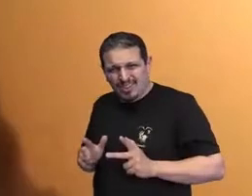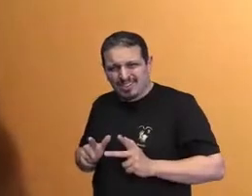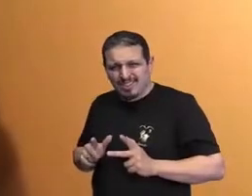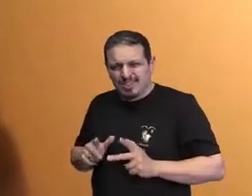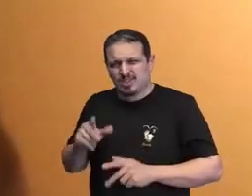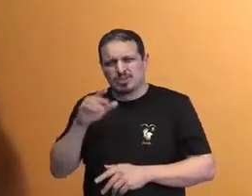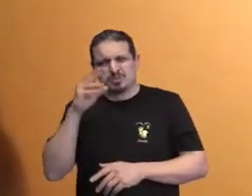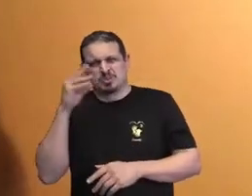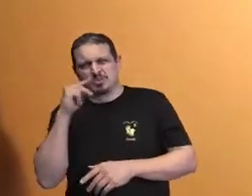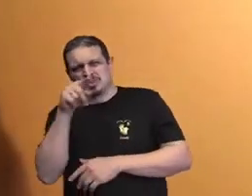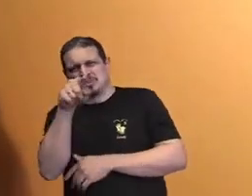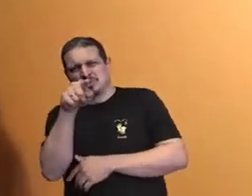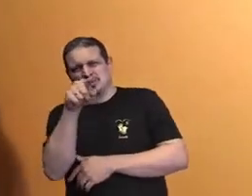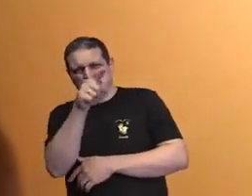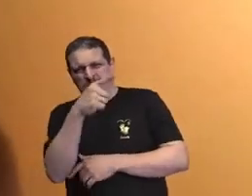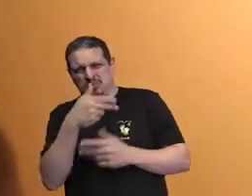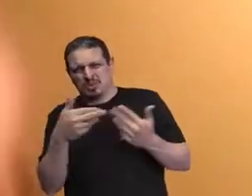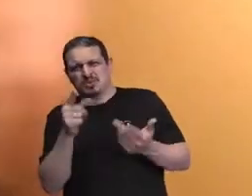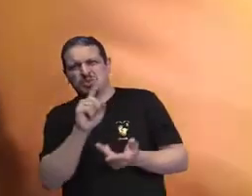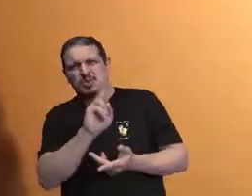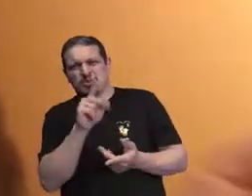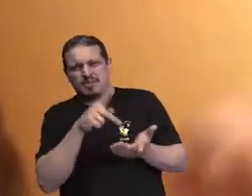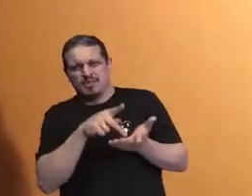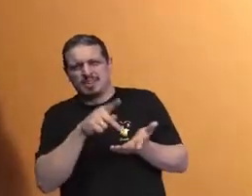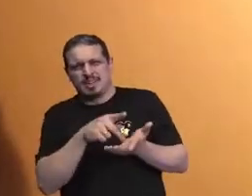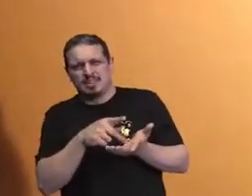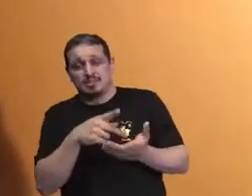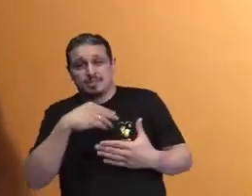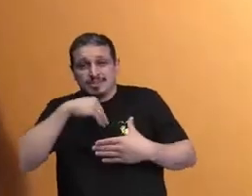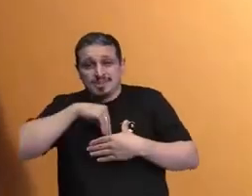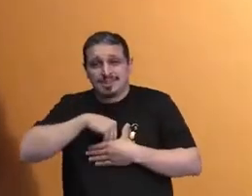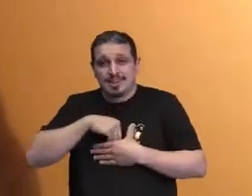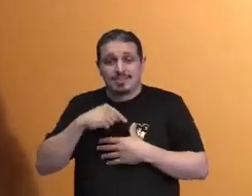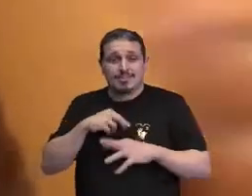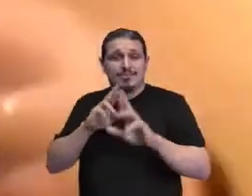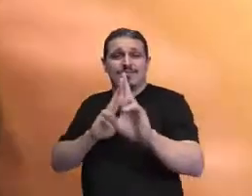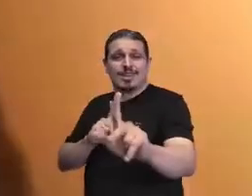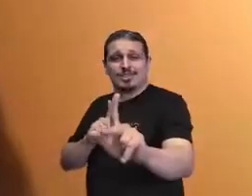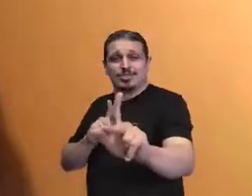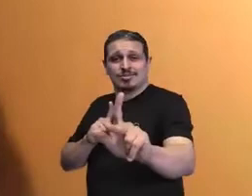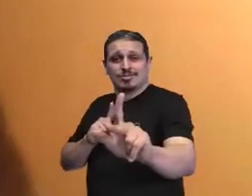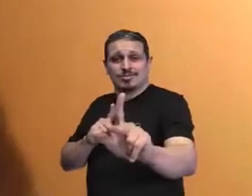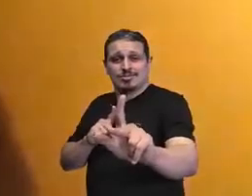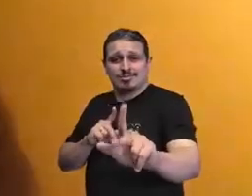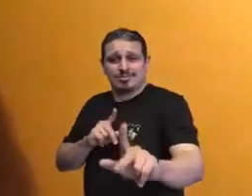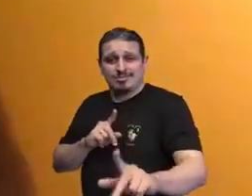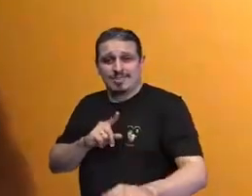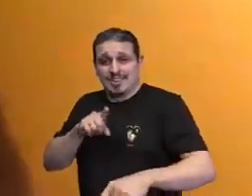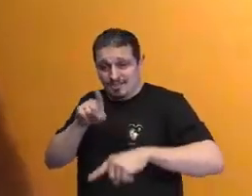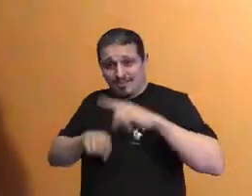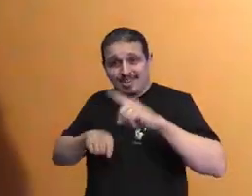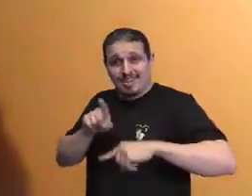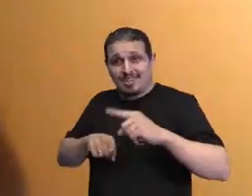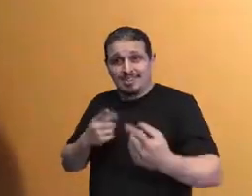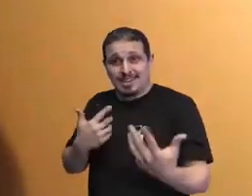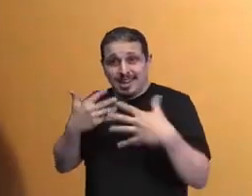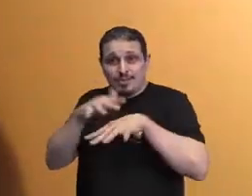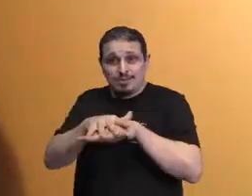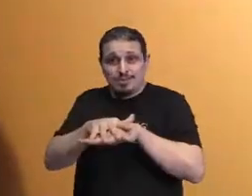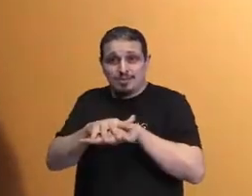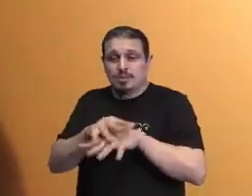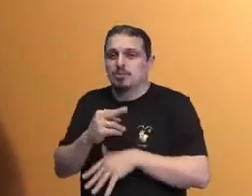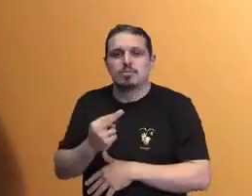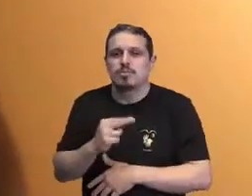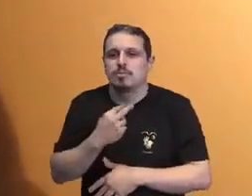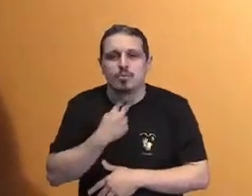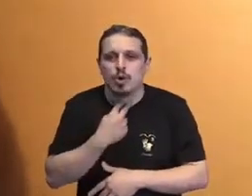Quando nós pensamos, por exemplo, em mudanças na vida, mudanças na sociedade, atividades inclusivas, não pode ser só cosmética.